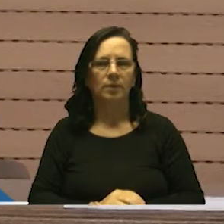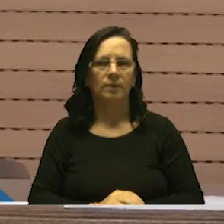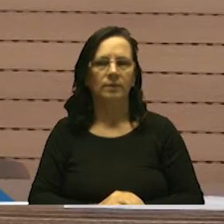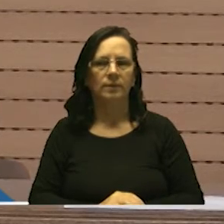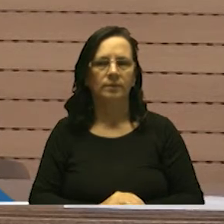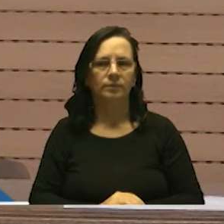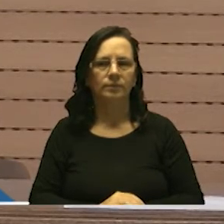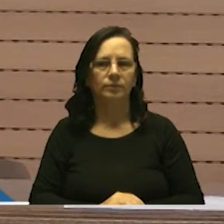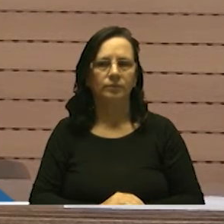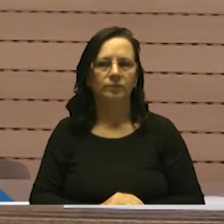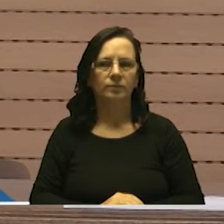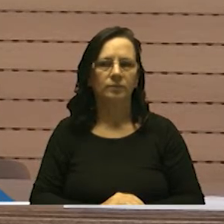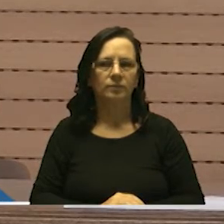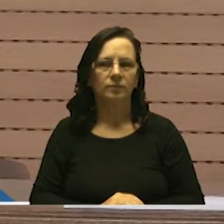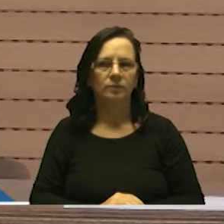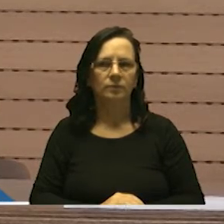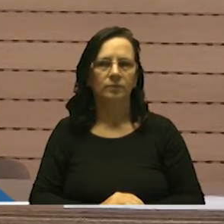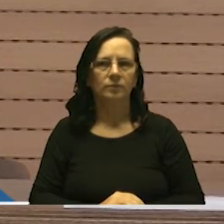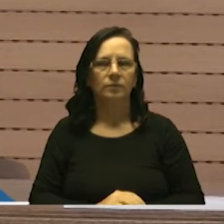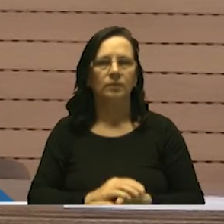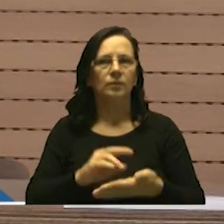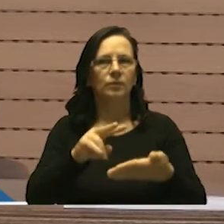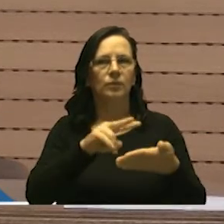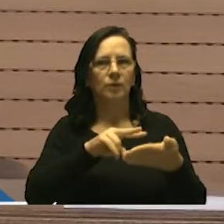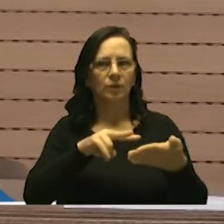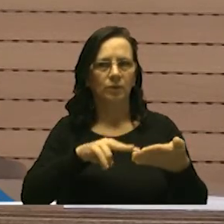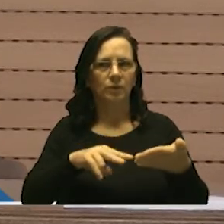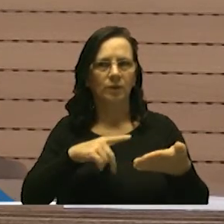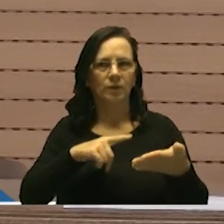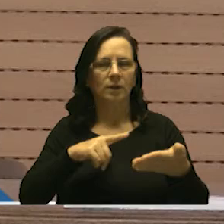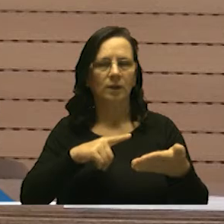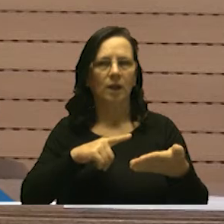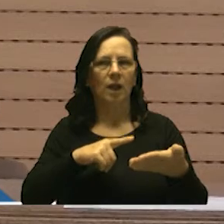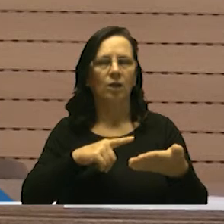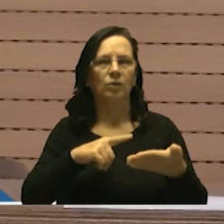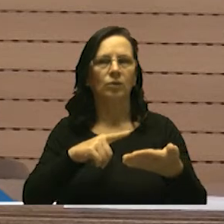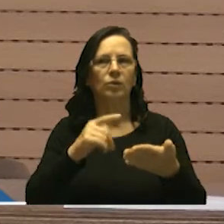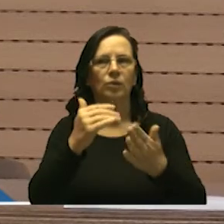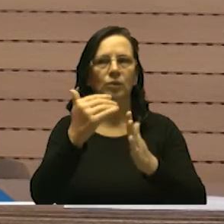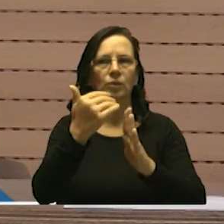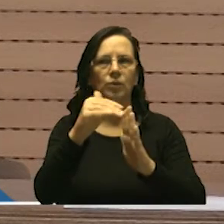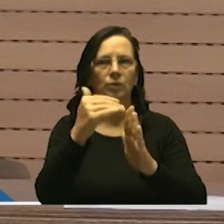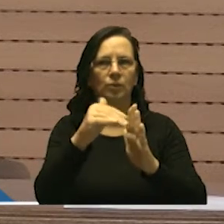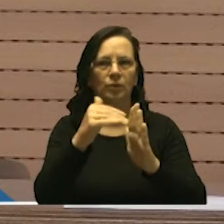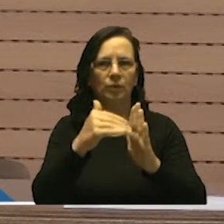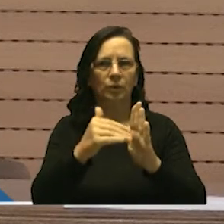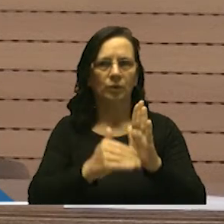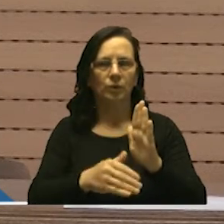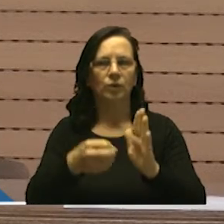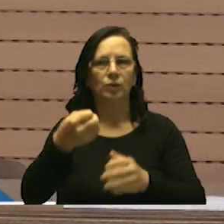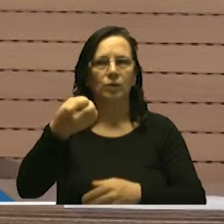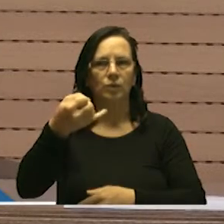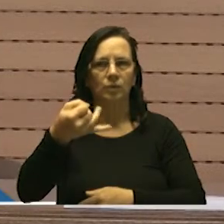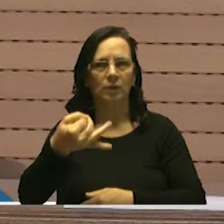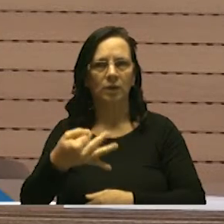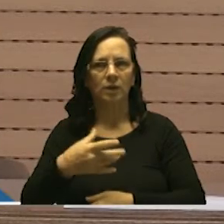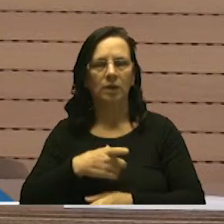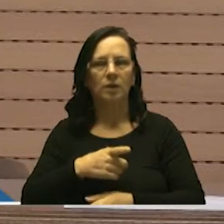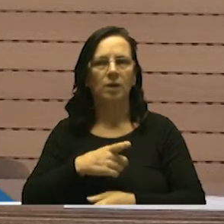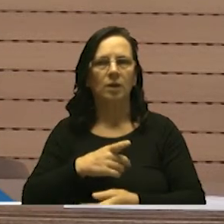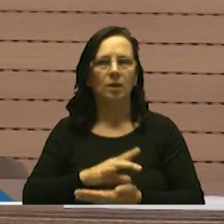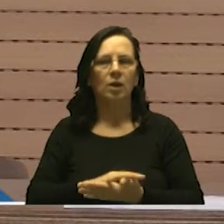transcrevemos. A propositura encontra-se devidamente acompanhada de justificativa onde